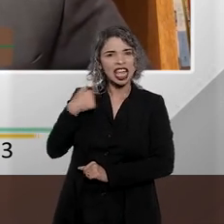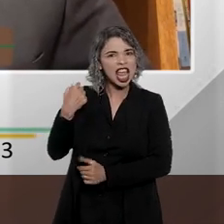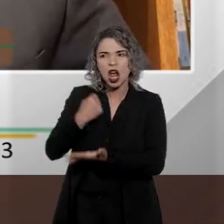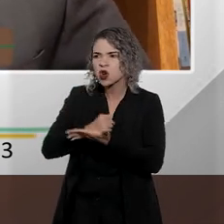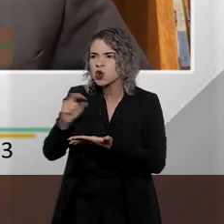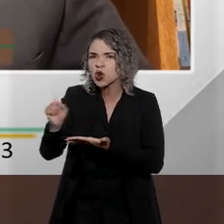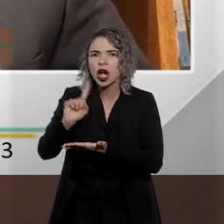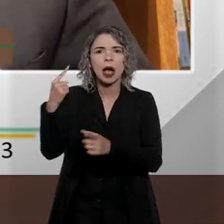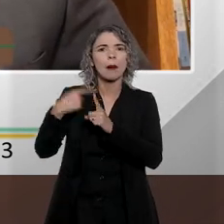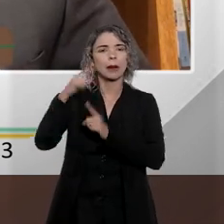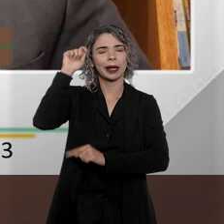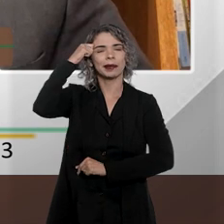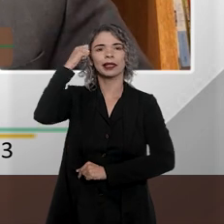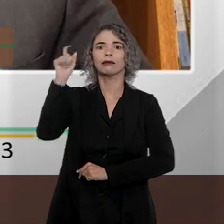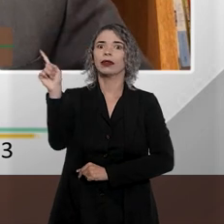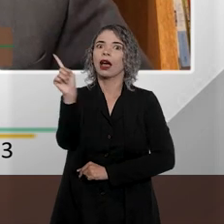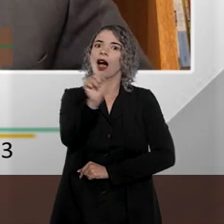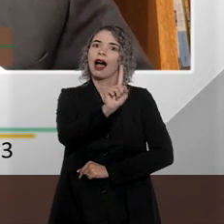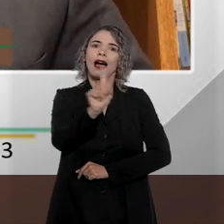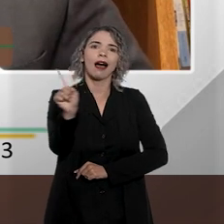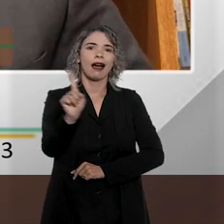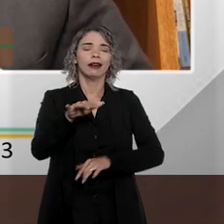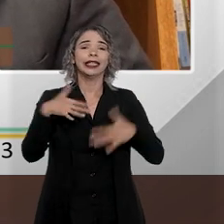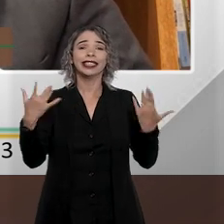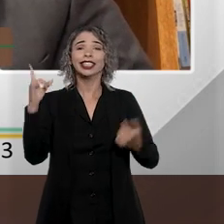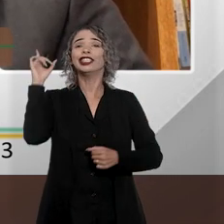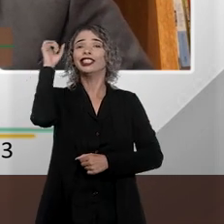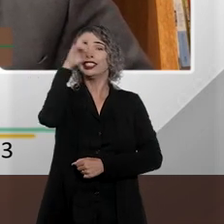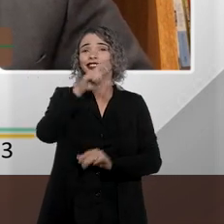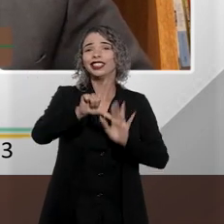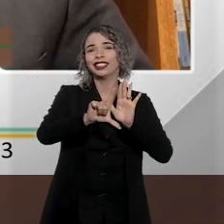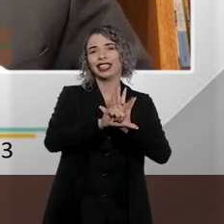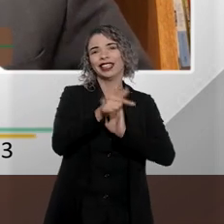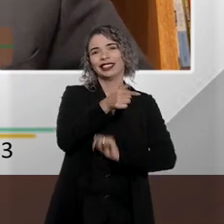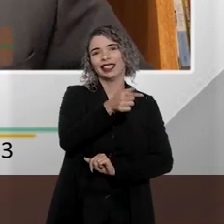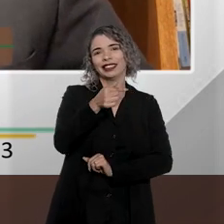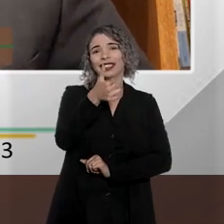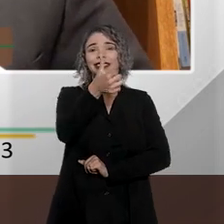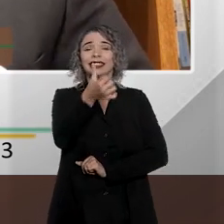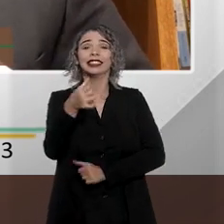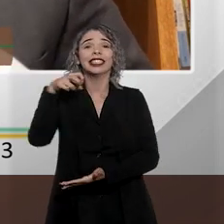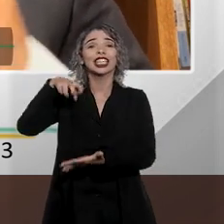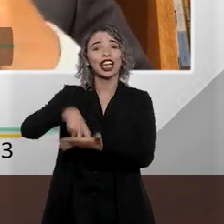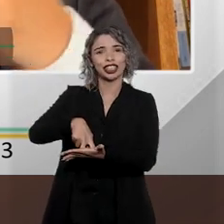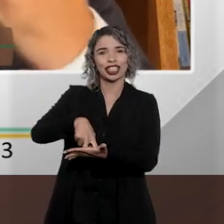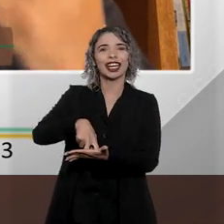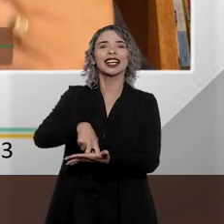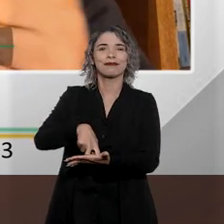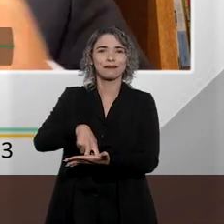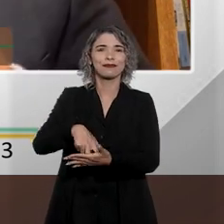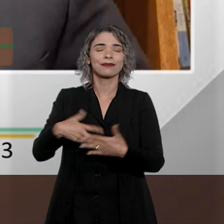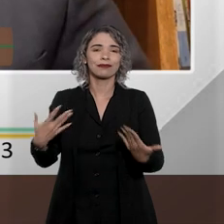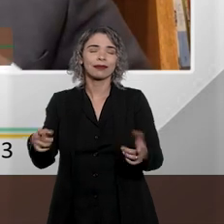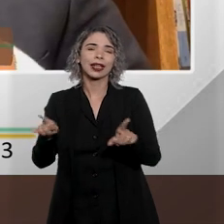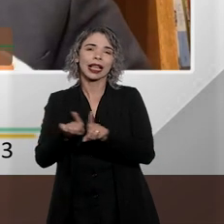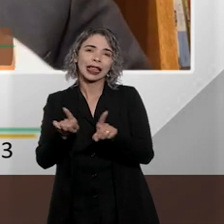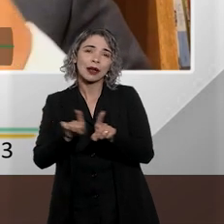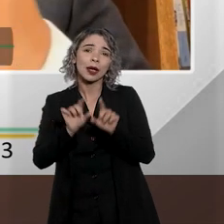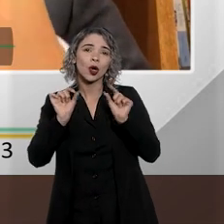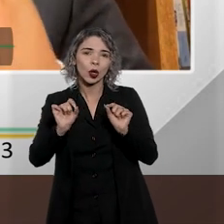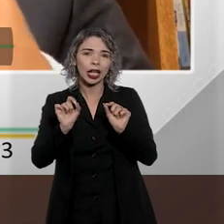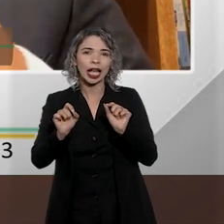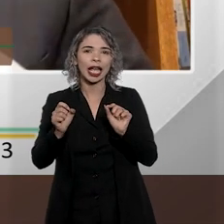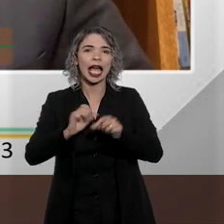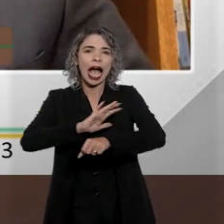pessoa negra. Então era muito difícil na prática você enquadrar no 77 e 16. E por outro lado, o chamado racismo recreativo